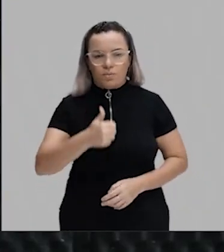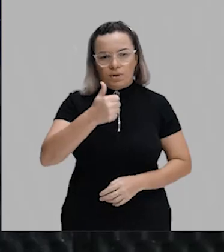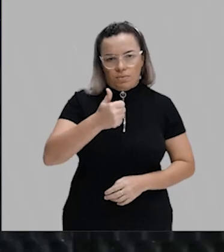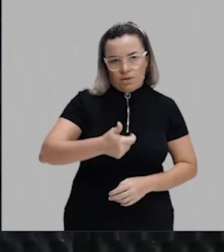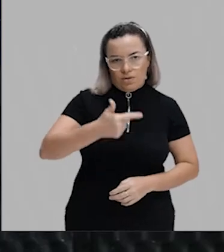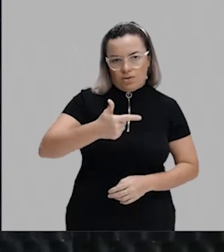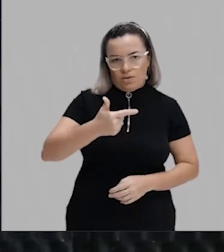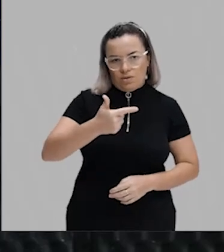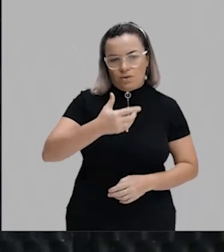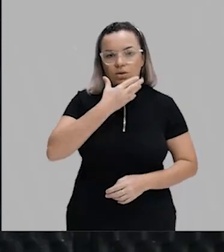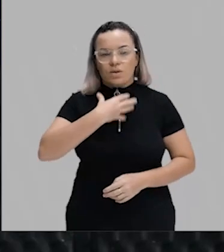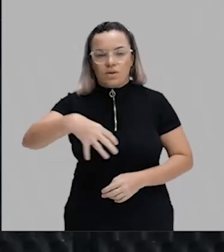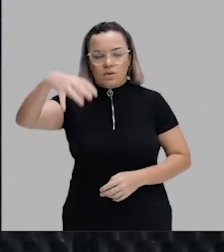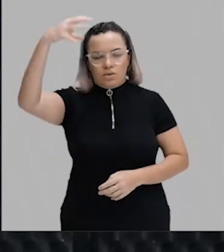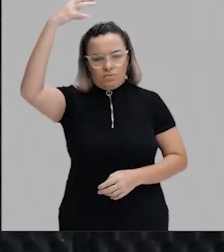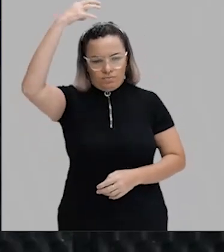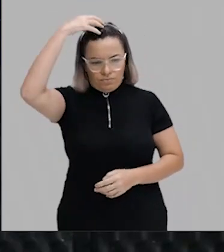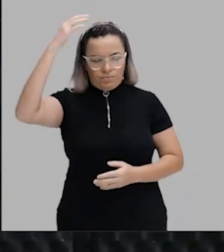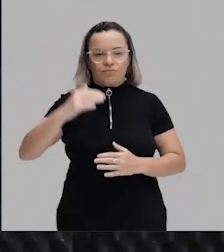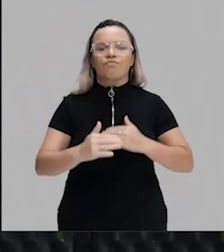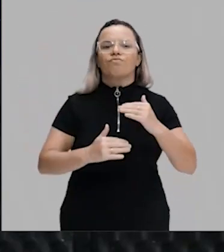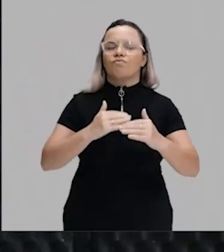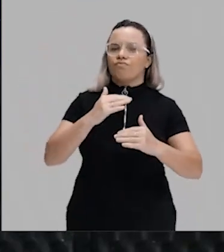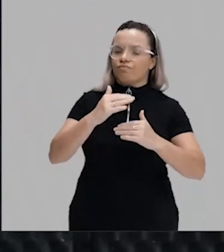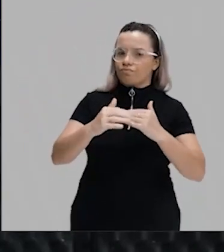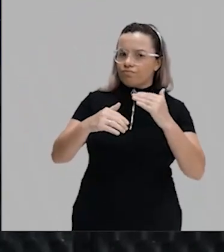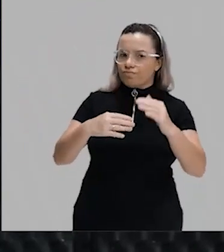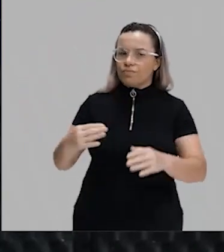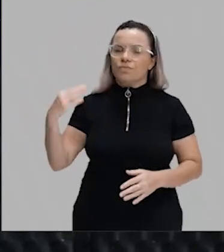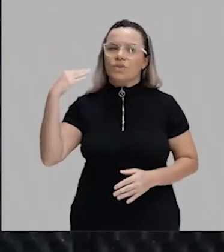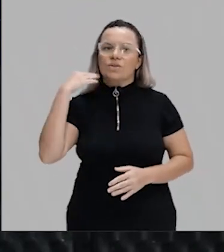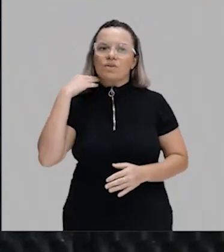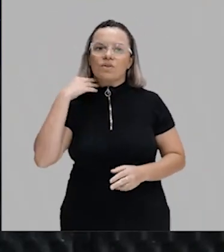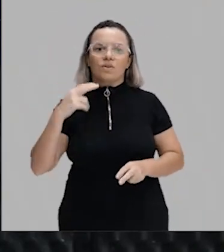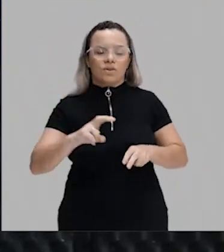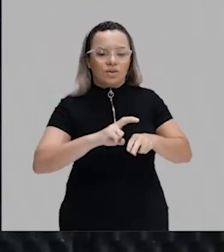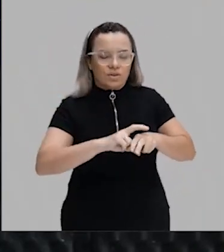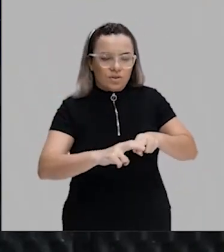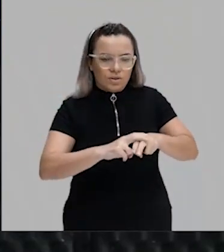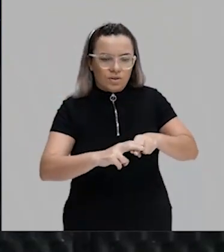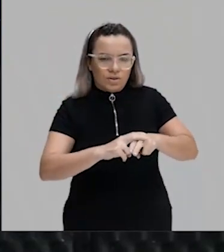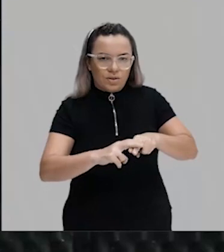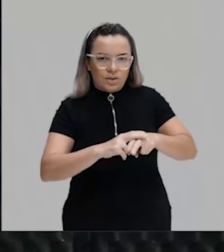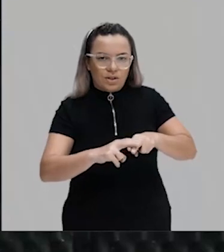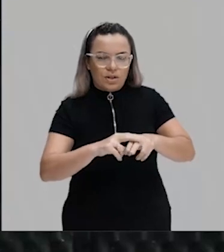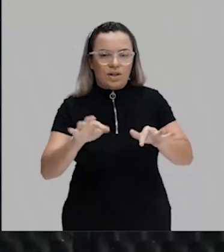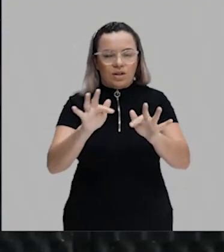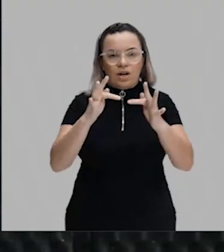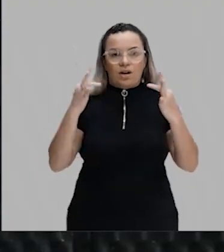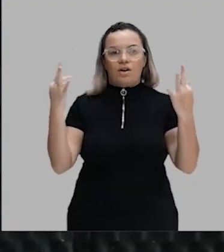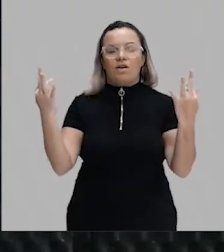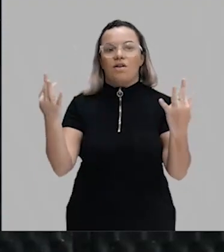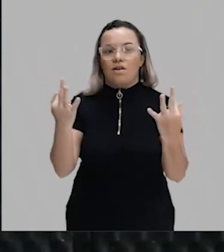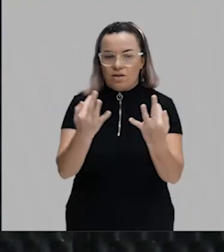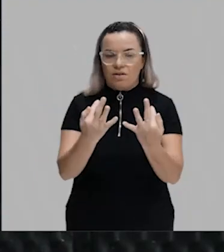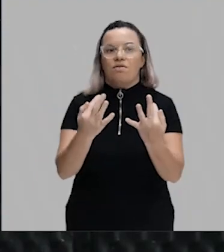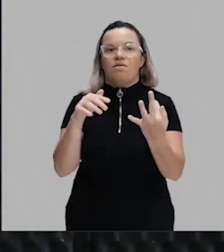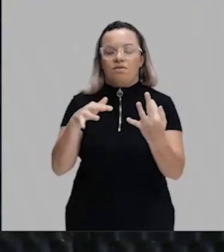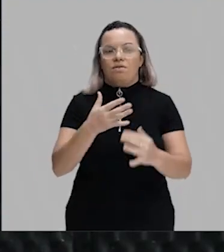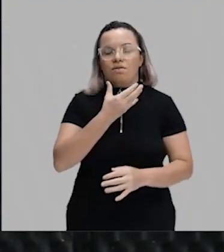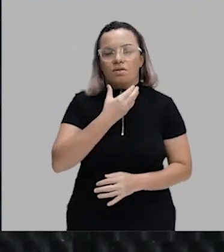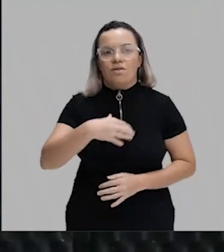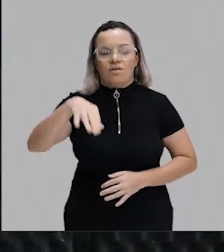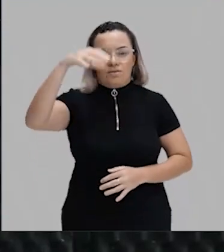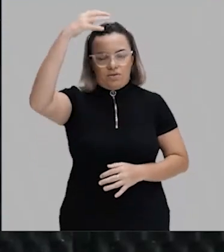como ferrovias, bancos pelo Barão de Mauá. Nós vamos ter a própria família real que vem pra cá e vai, por exemplo,